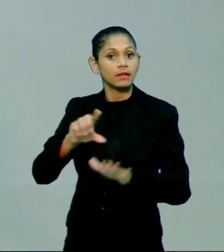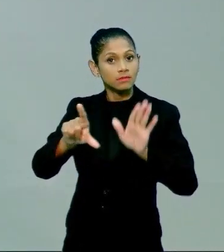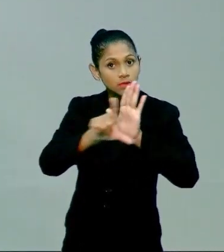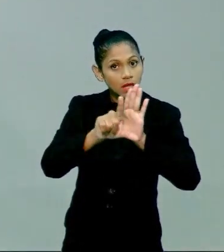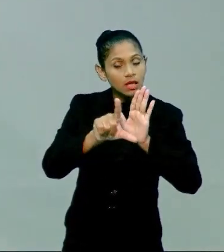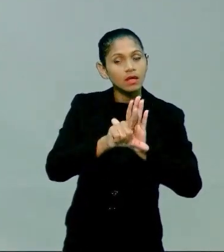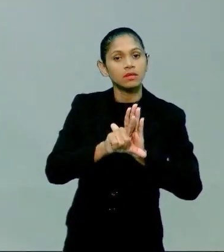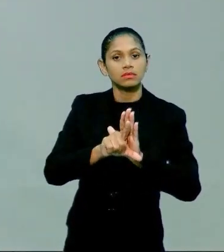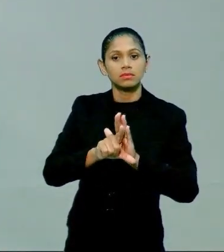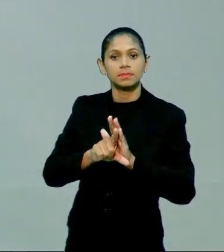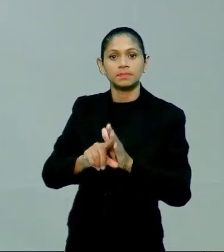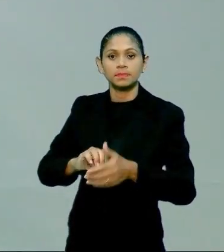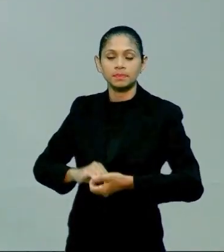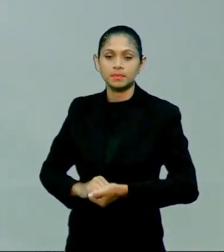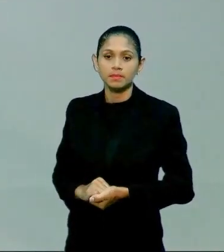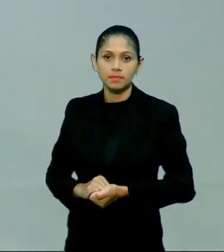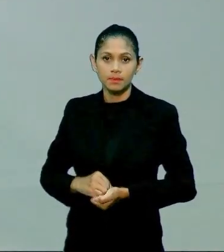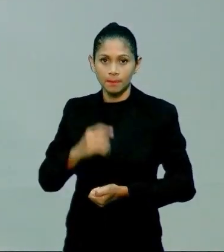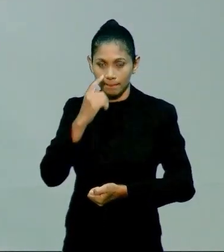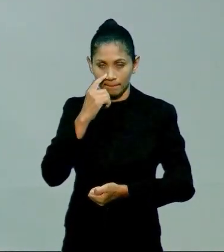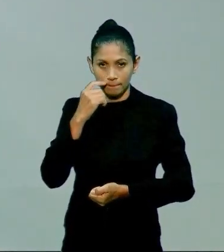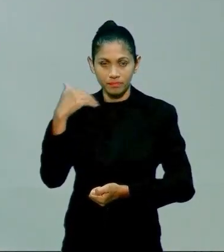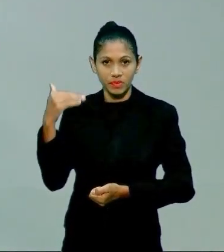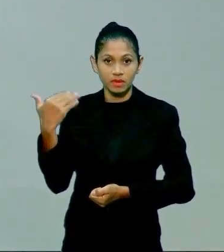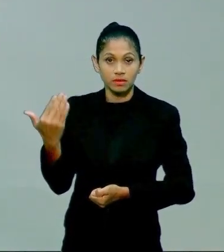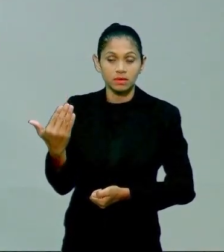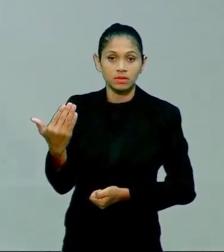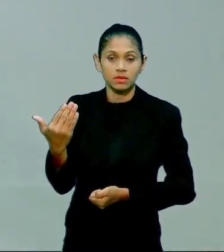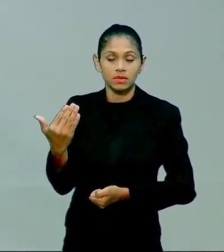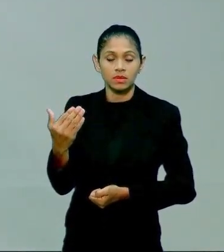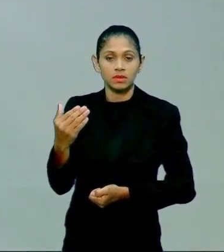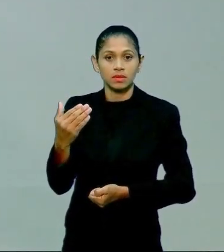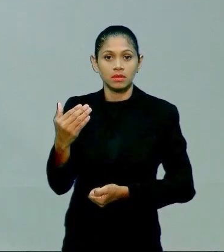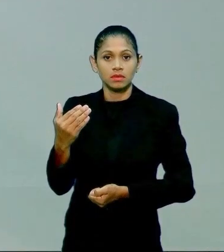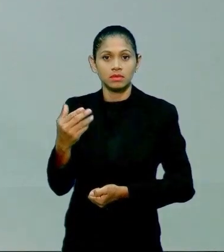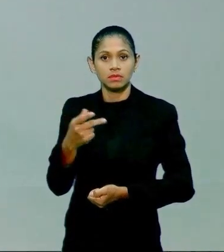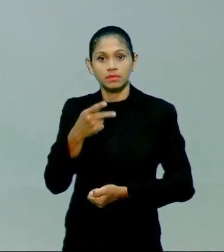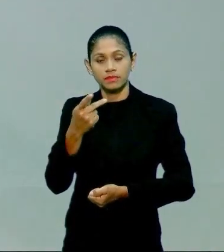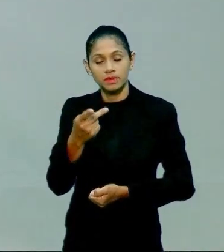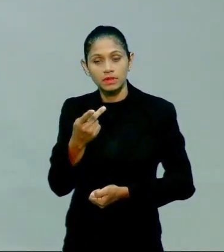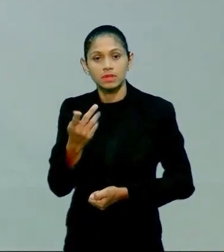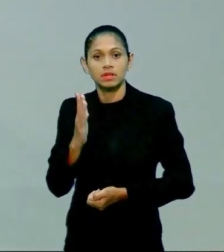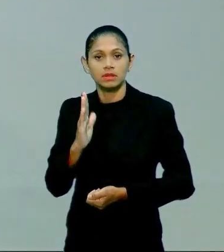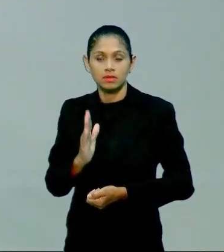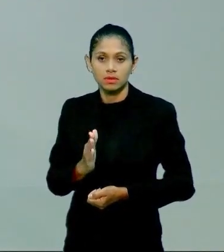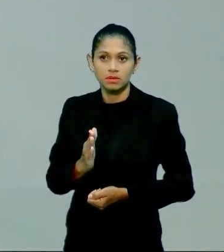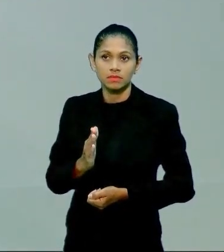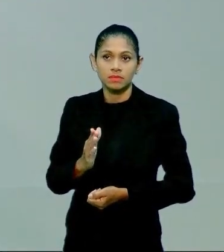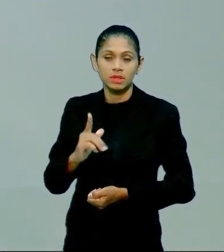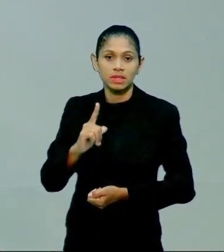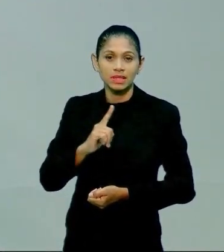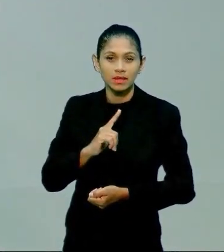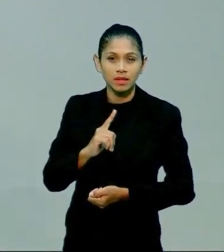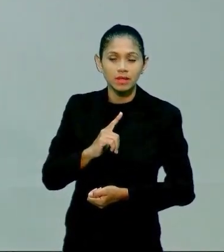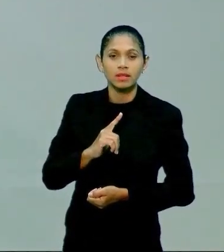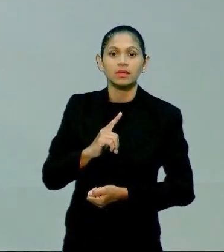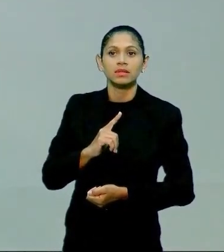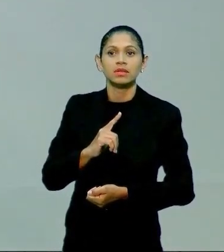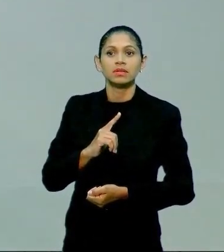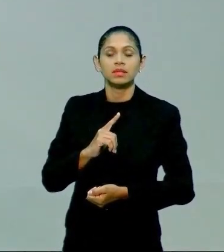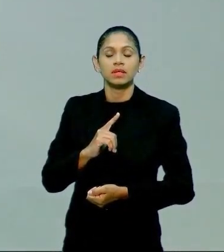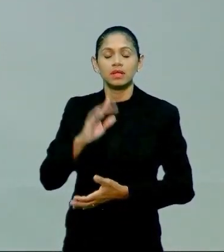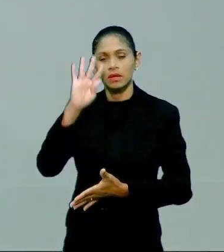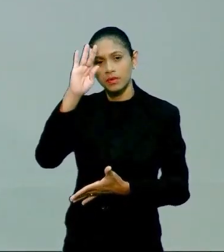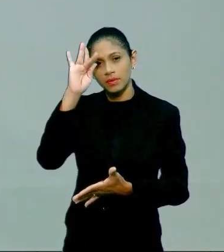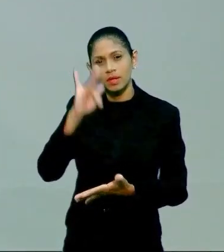realização daquela prática. Além disso, é aquilo que eu acabei de explicar. Tenho a aplicação real de